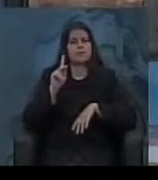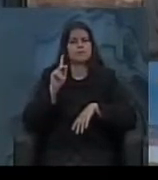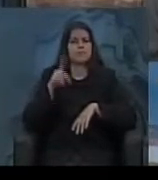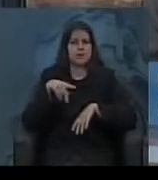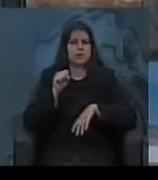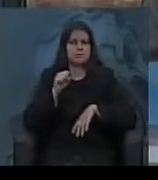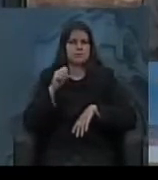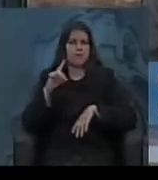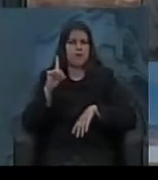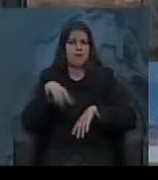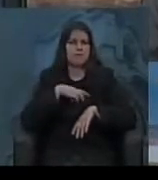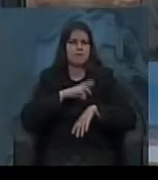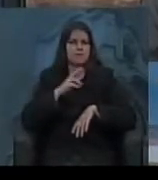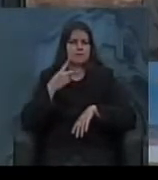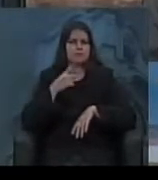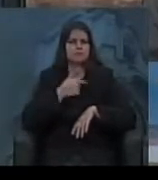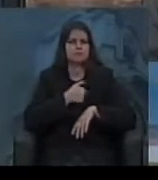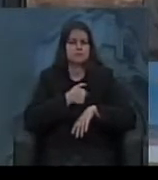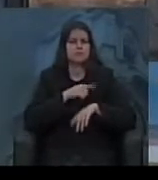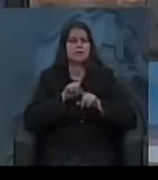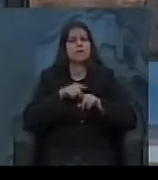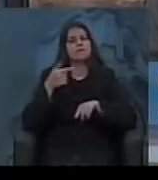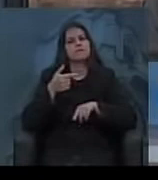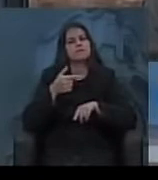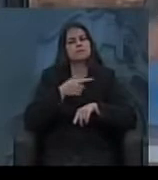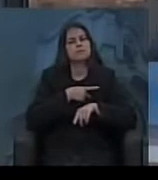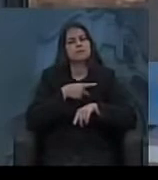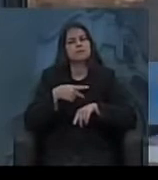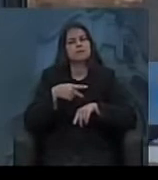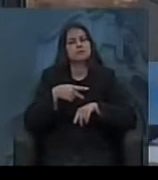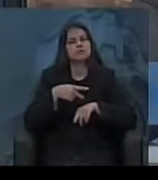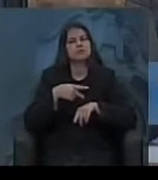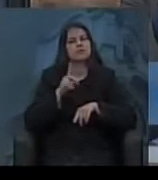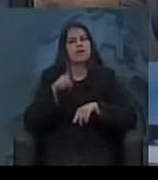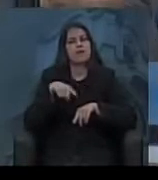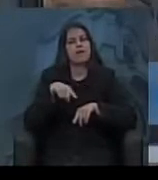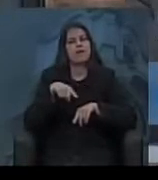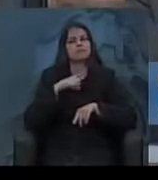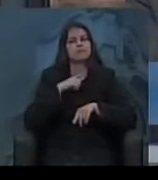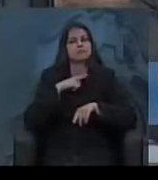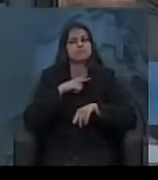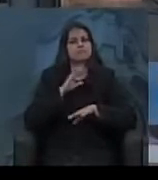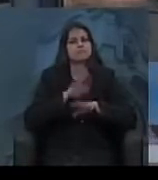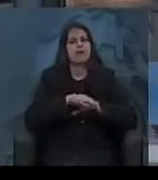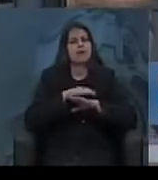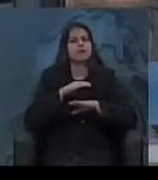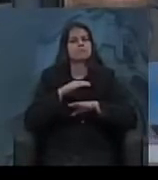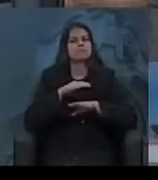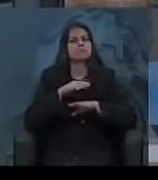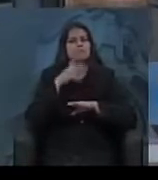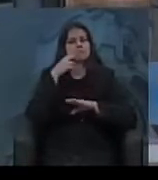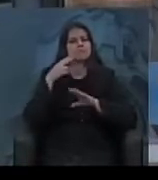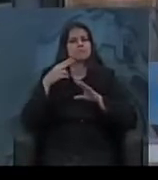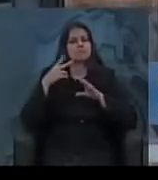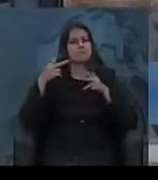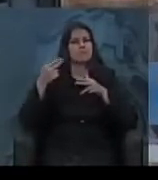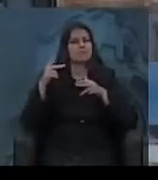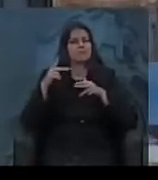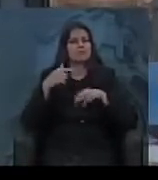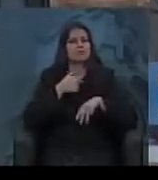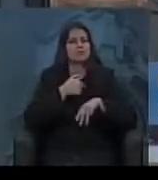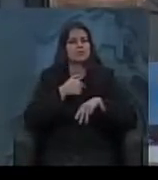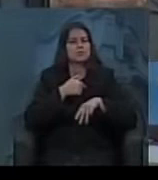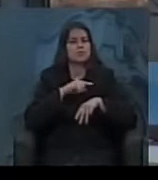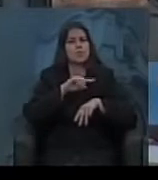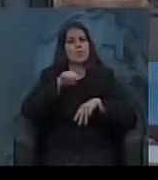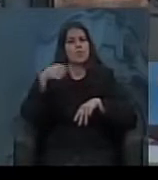getulista, com o vice-presidente que vai sair, o herdeiro político do presidente Getúlio Vargas, que vai ser o